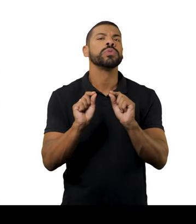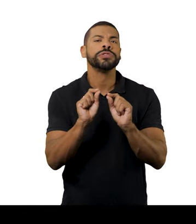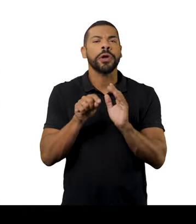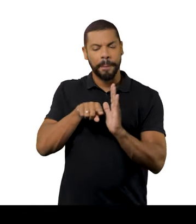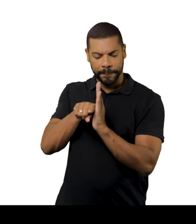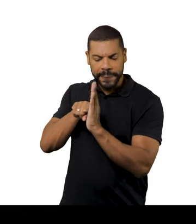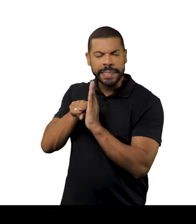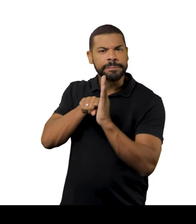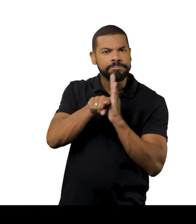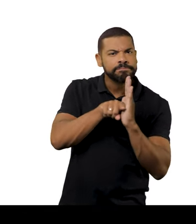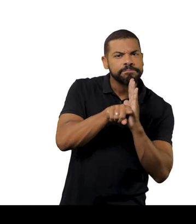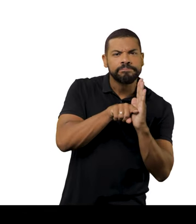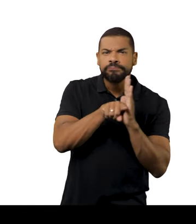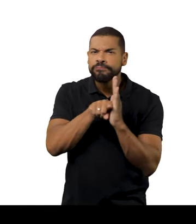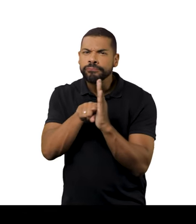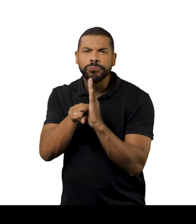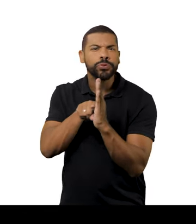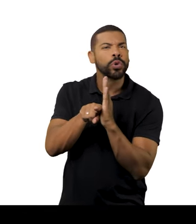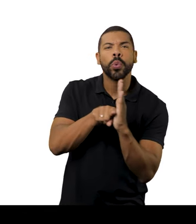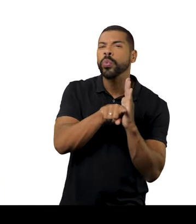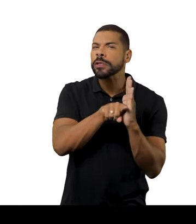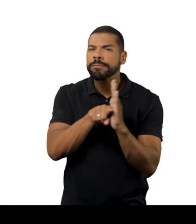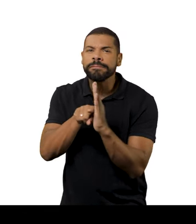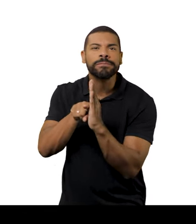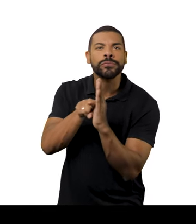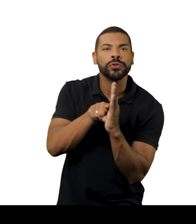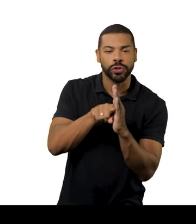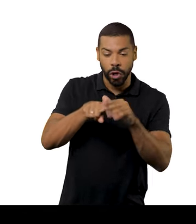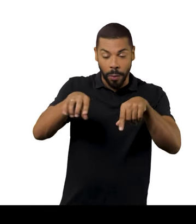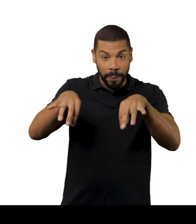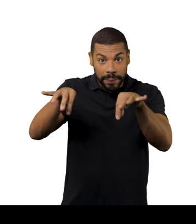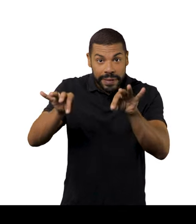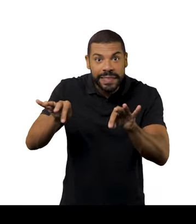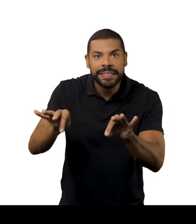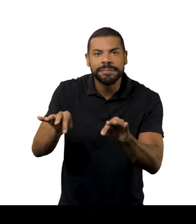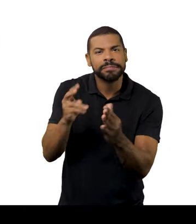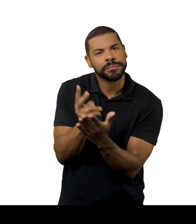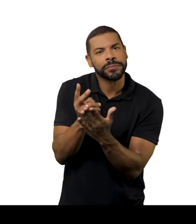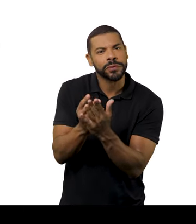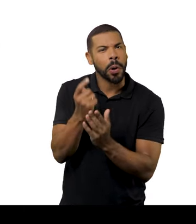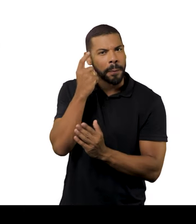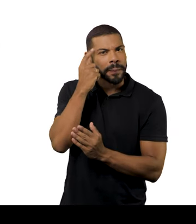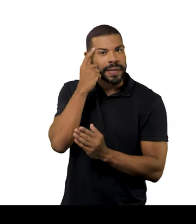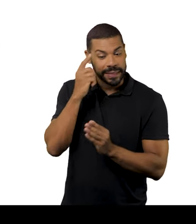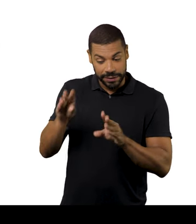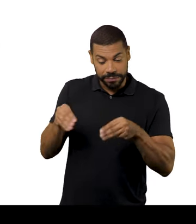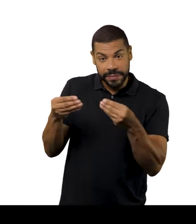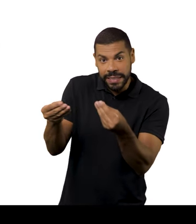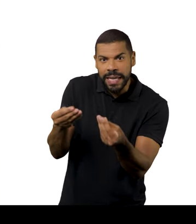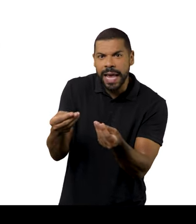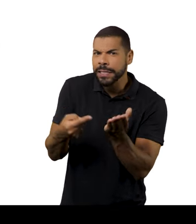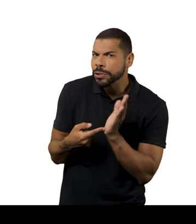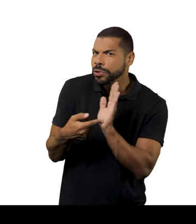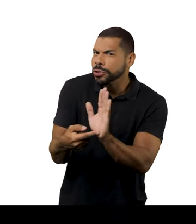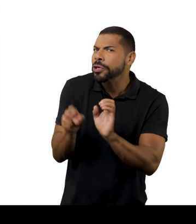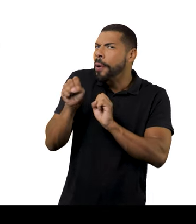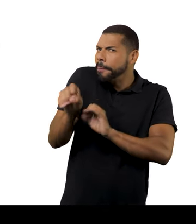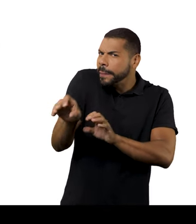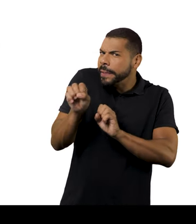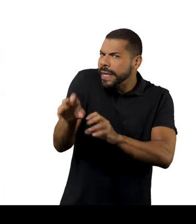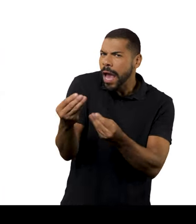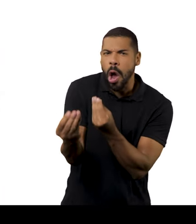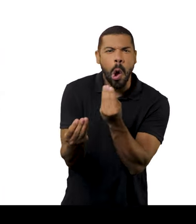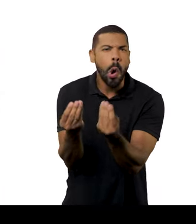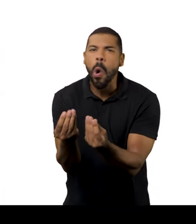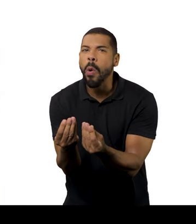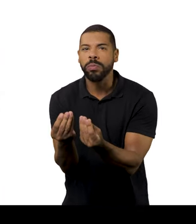nas fontes de pesquisa nesse interesse por transferência de texturas e tal. Dei para ele tecidos e ensinei